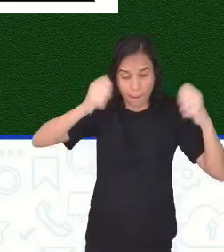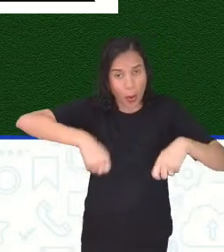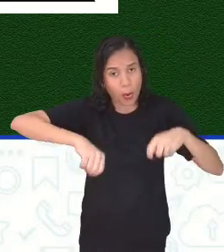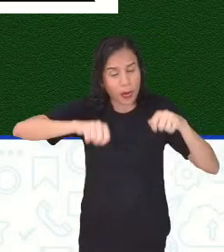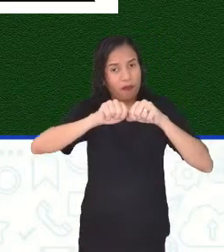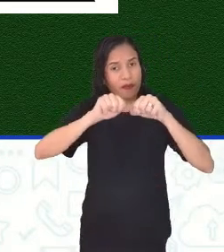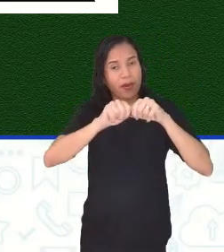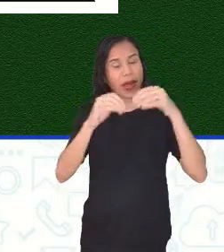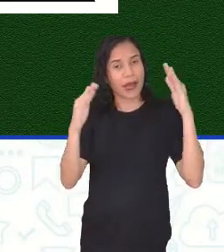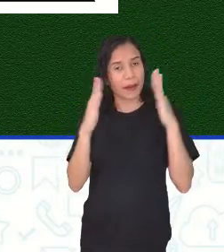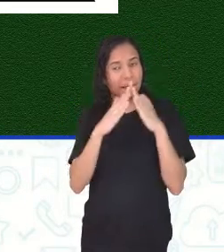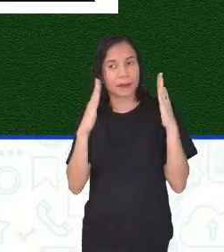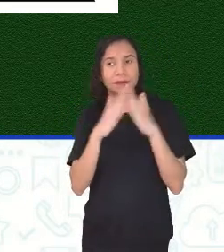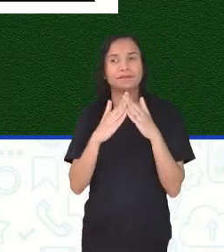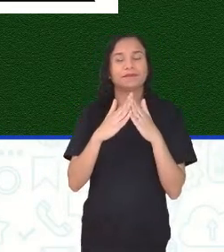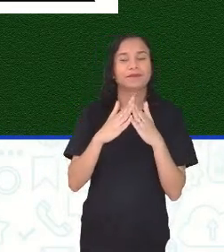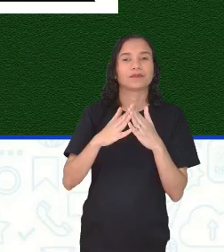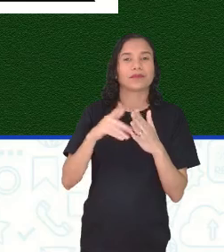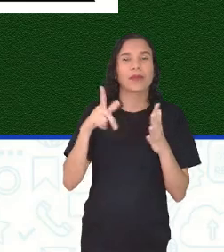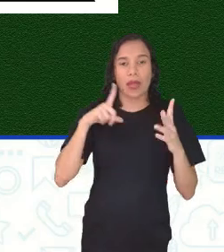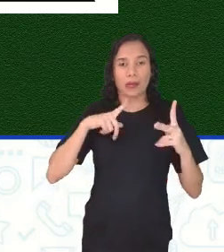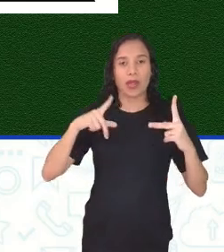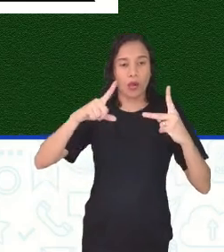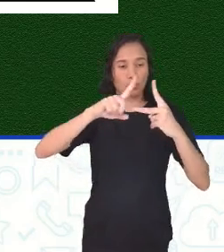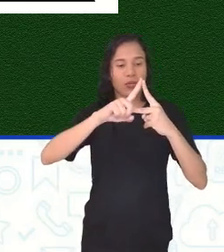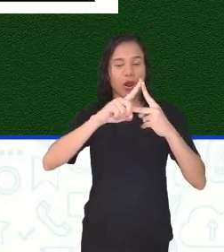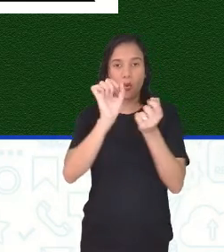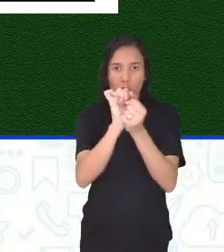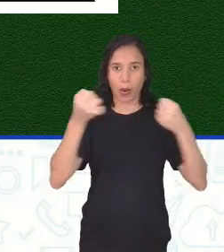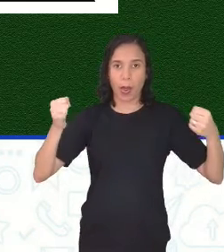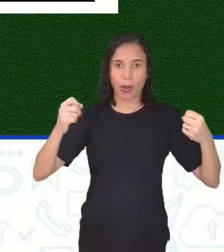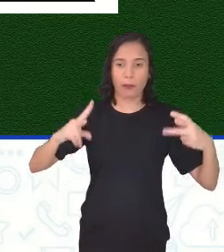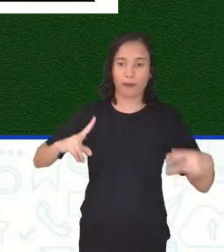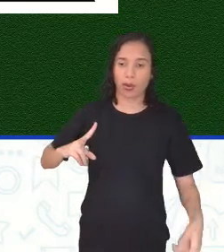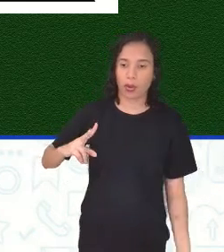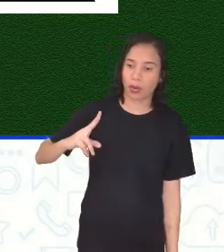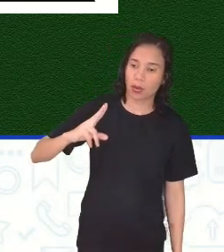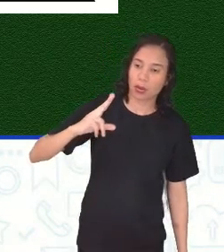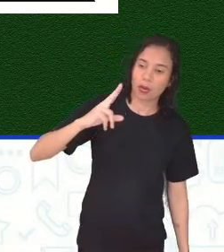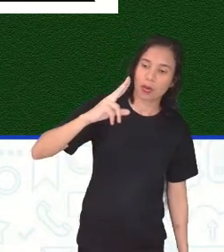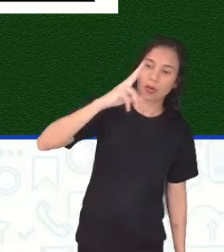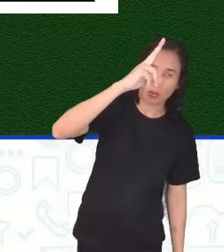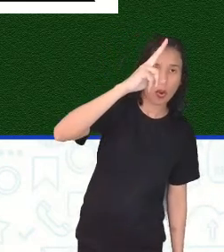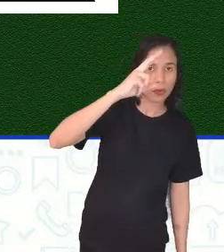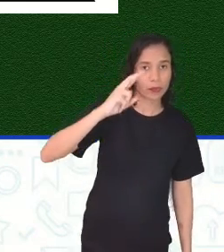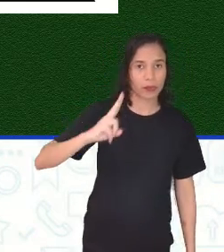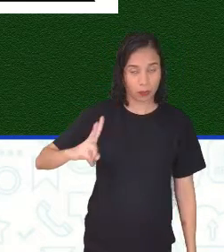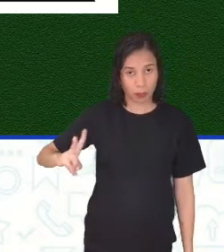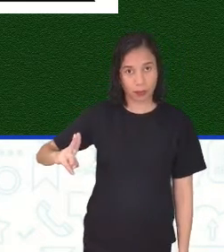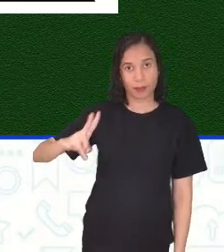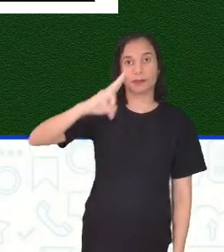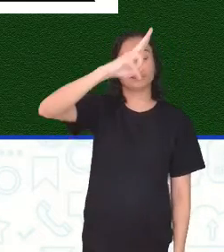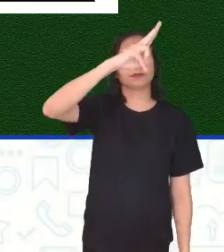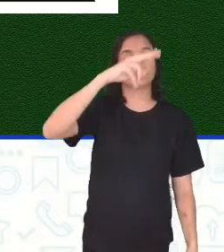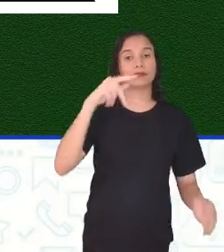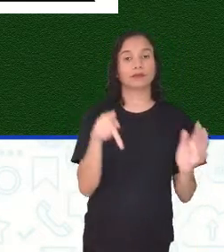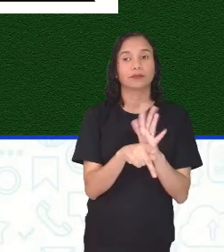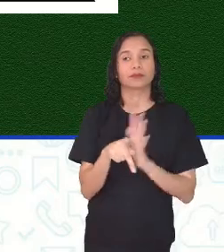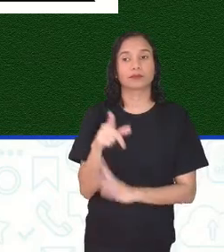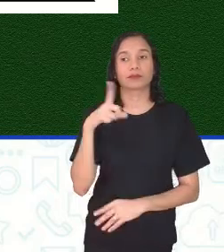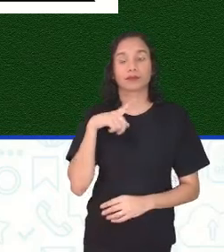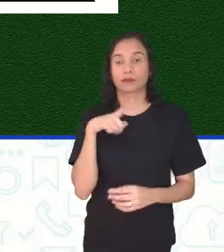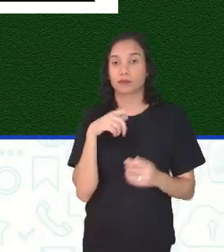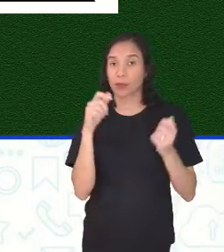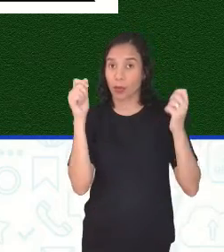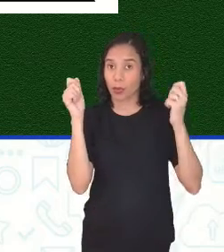isso em casa, cortando um triângulo. E aí, quando você vai cortar o triângulo, a reta, você